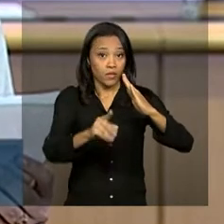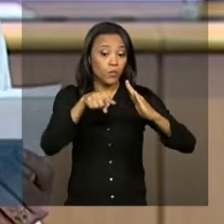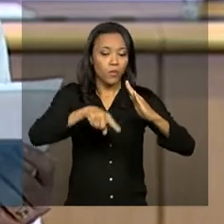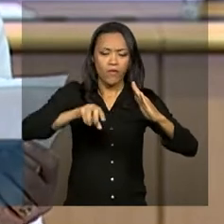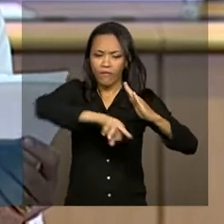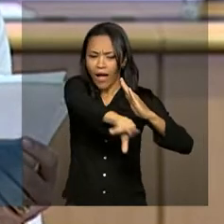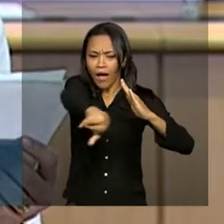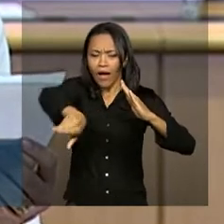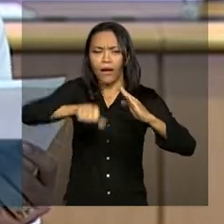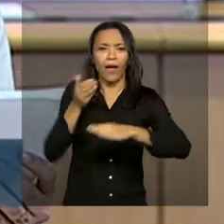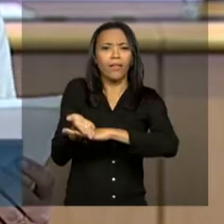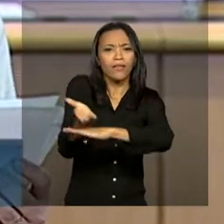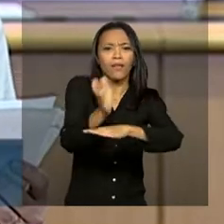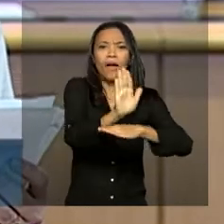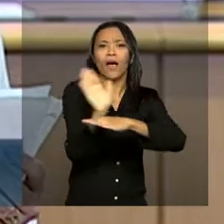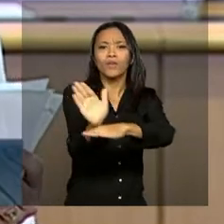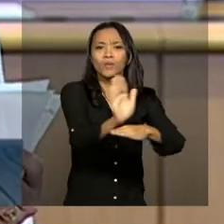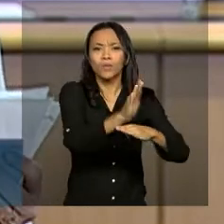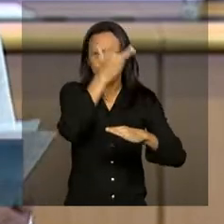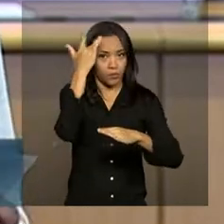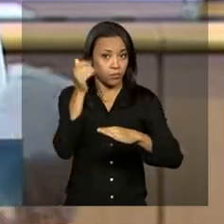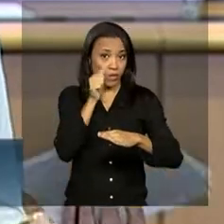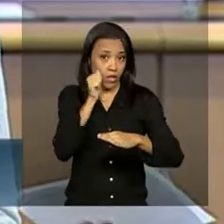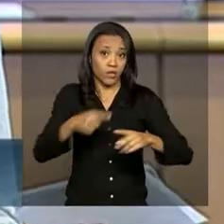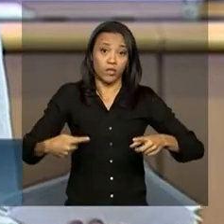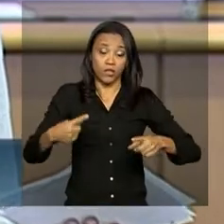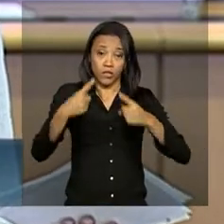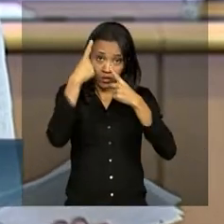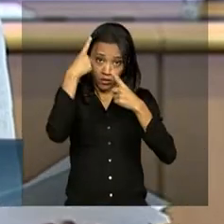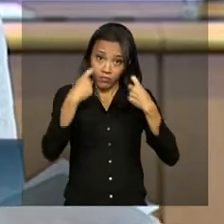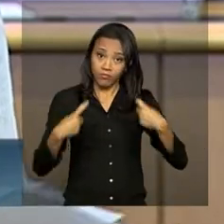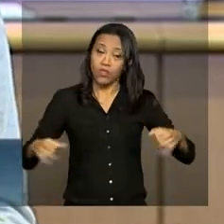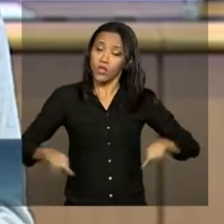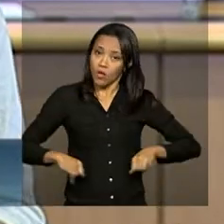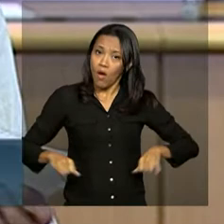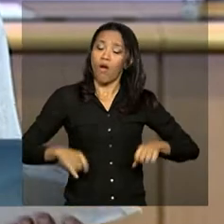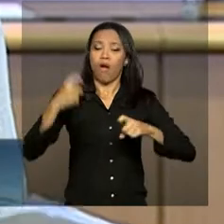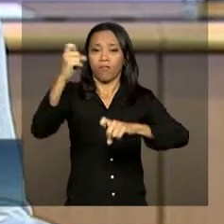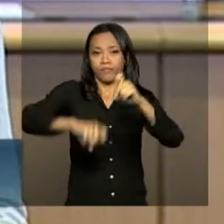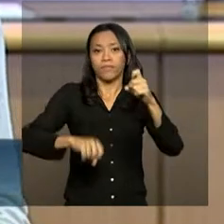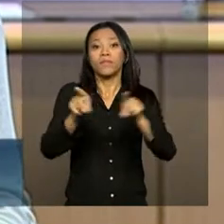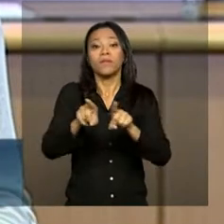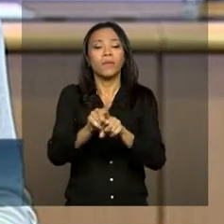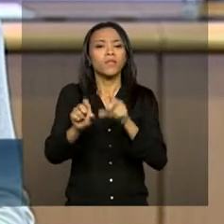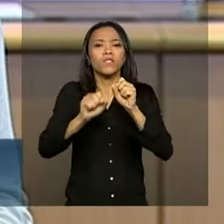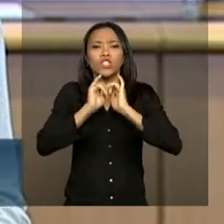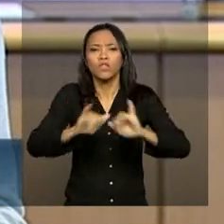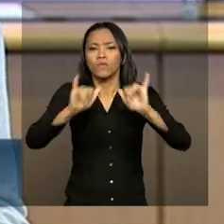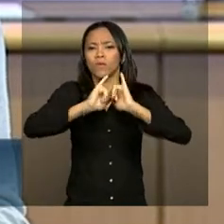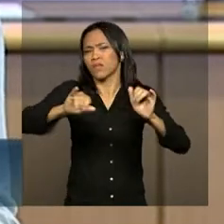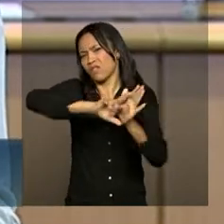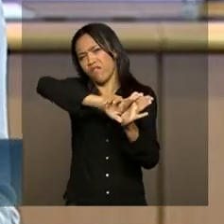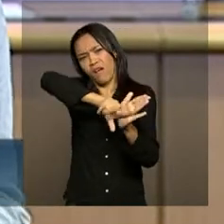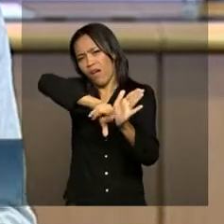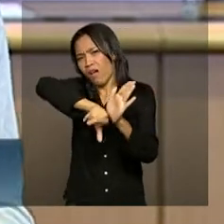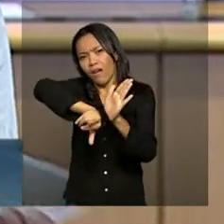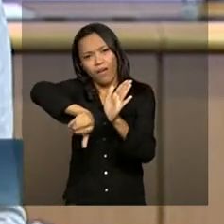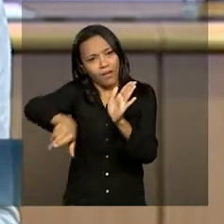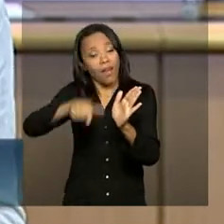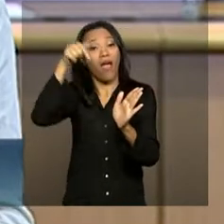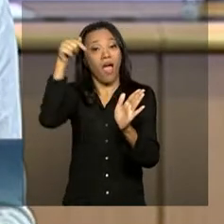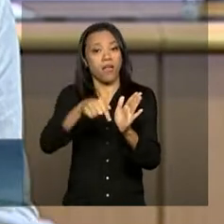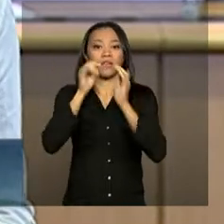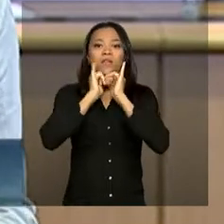atendimento às vítimas de violência sexual e a realização também de campanhas de conscientização, entre outras medidas. Essa